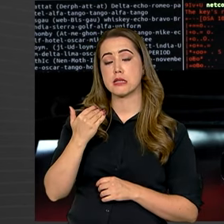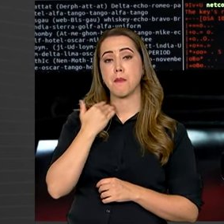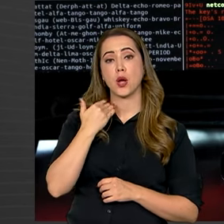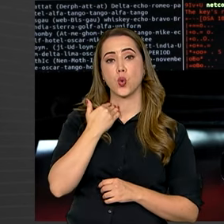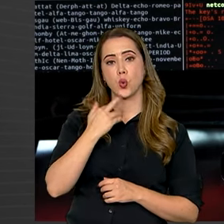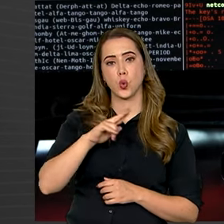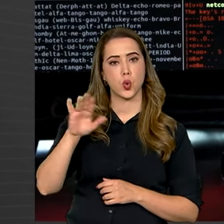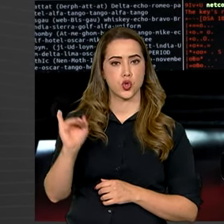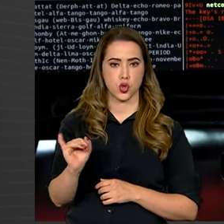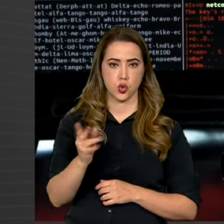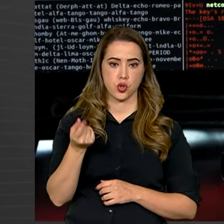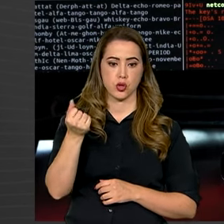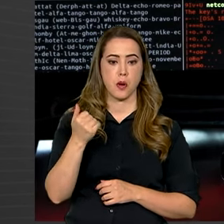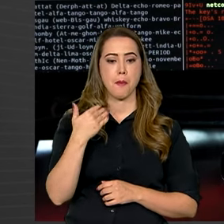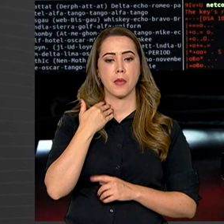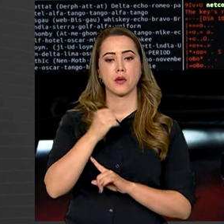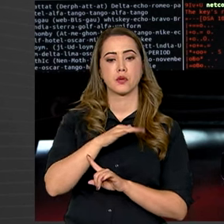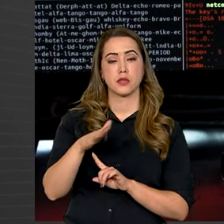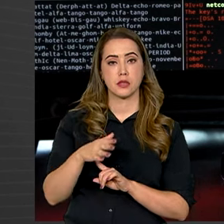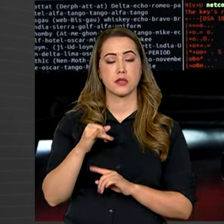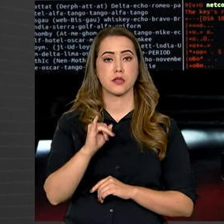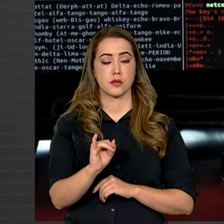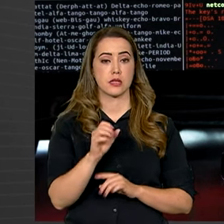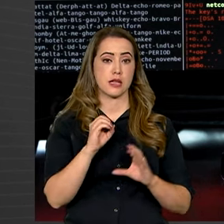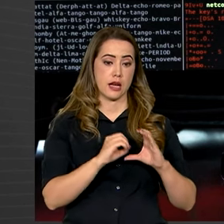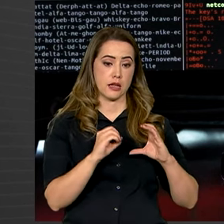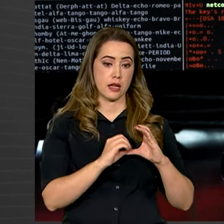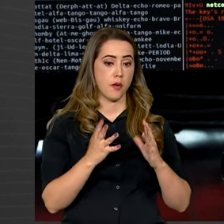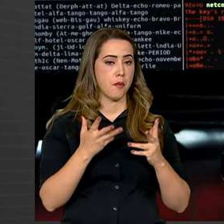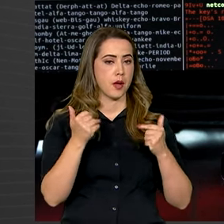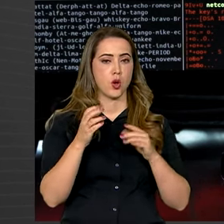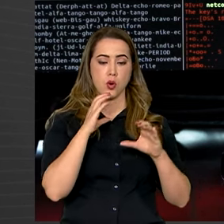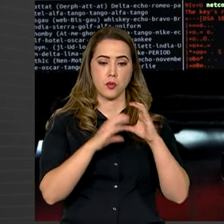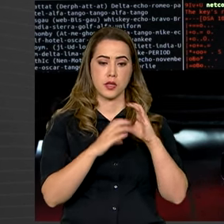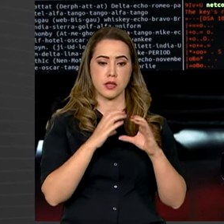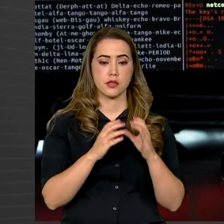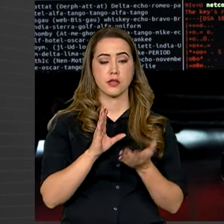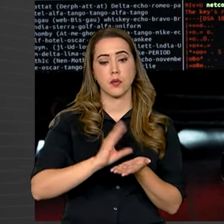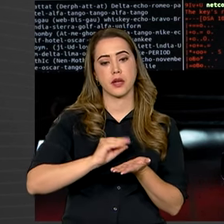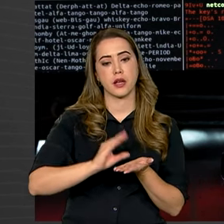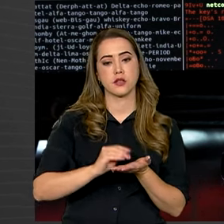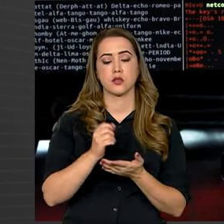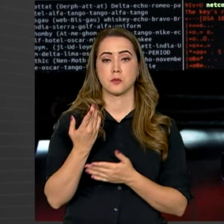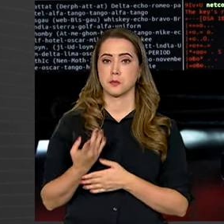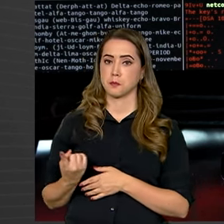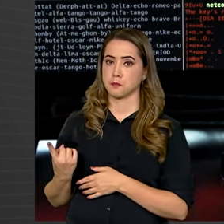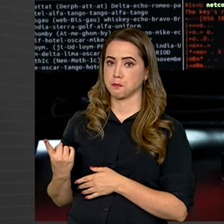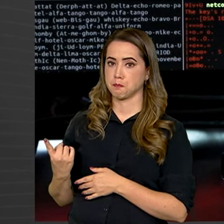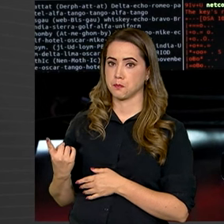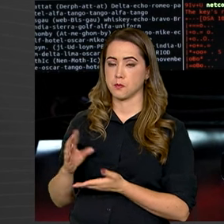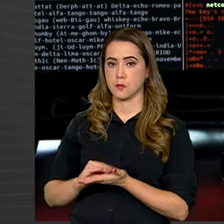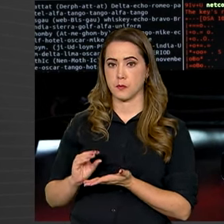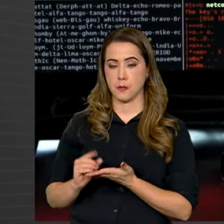financeira, comunicar ao Banco Central. No caso da Anatel, o melhor canal de atendimento é o aplicativo Anatel Consumidor.